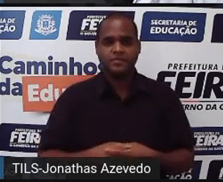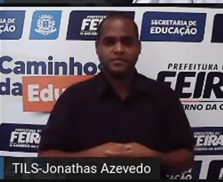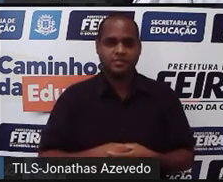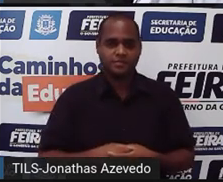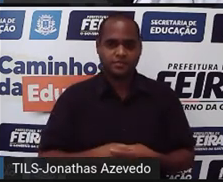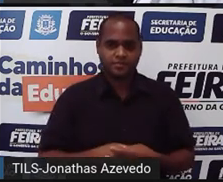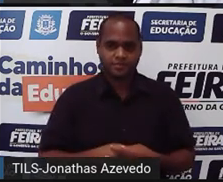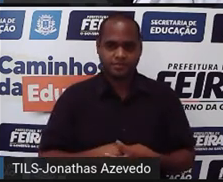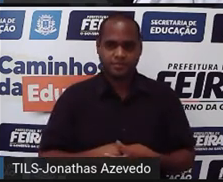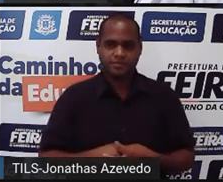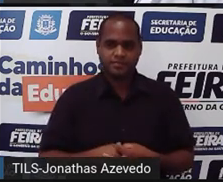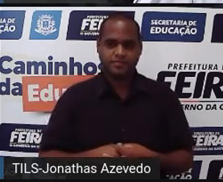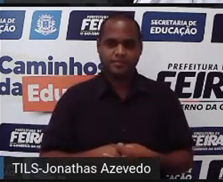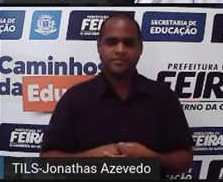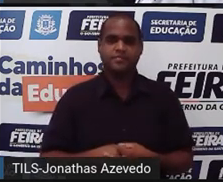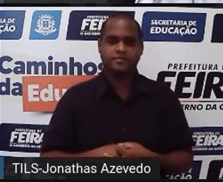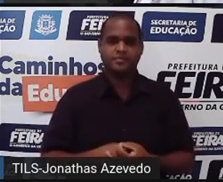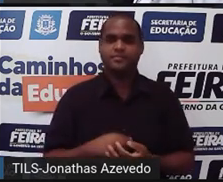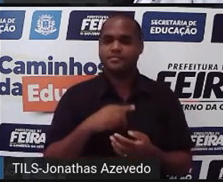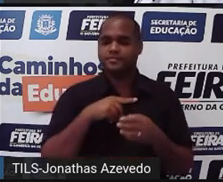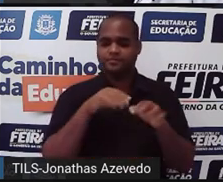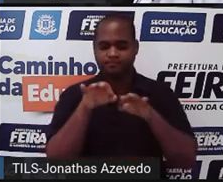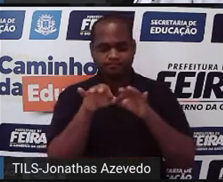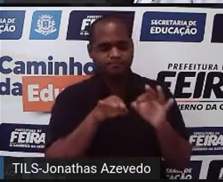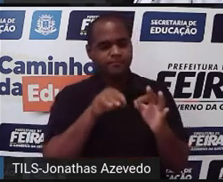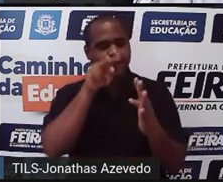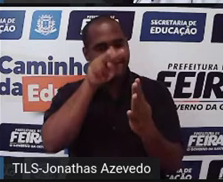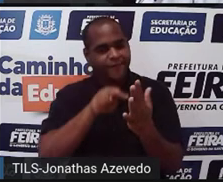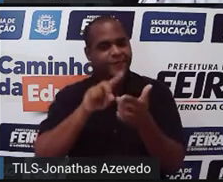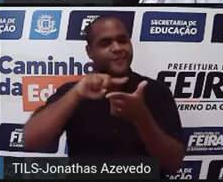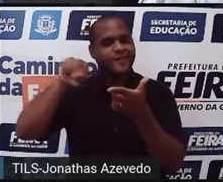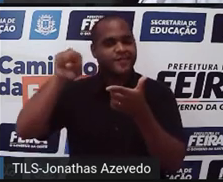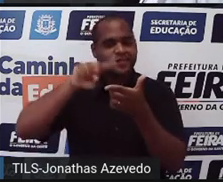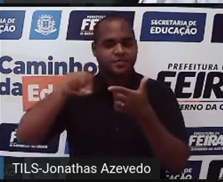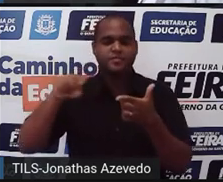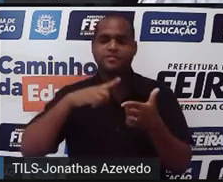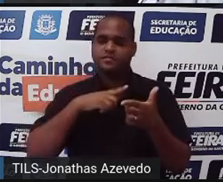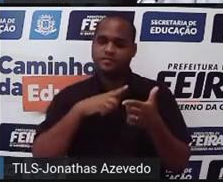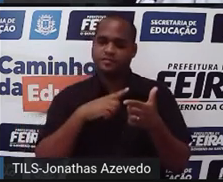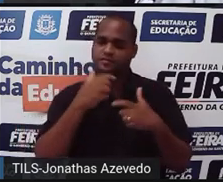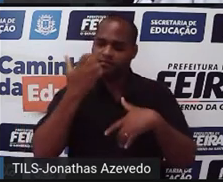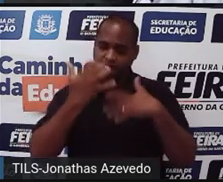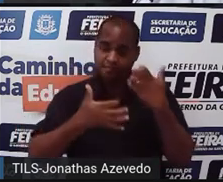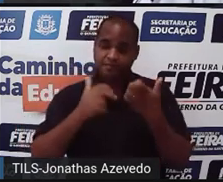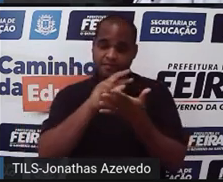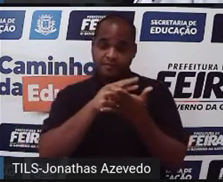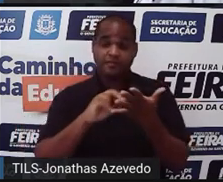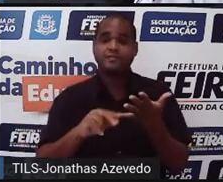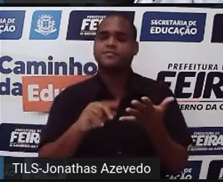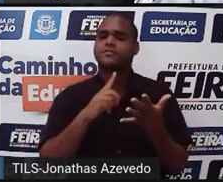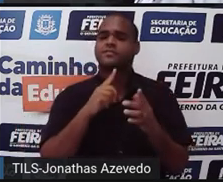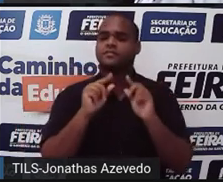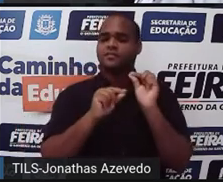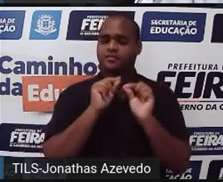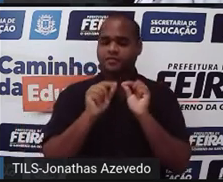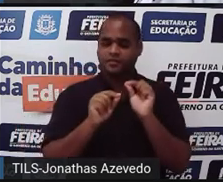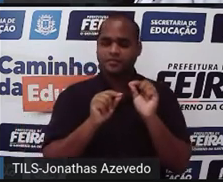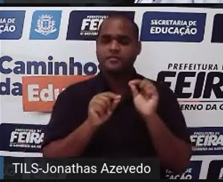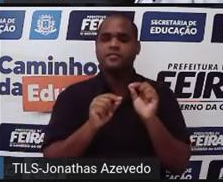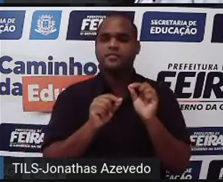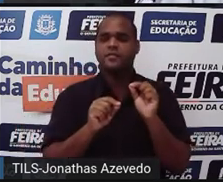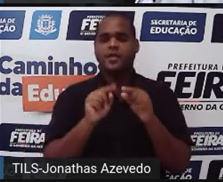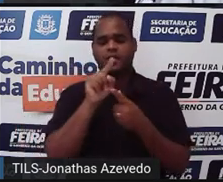Bom, a gente já fez a leitura desse problema. Mas por que tem ali 3